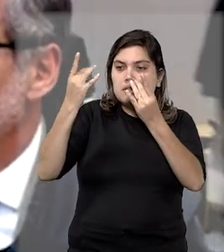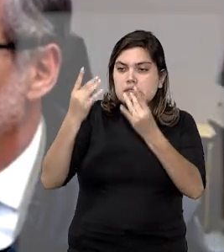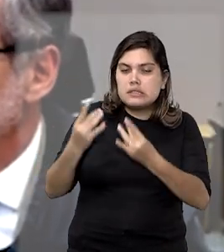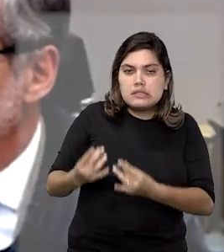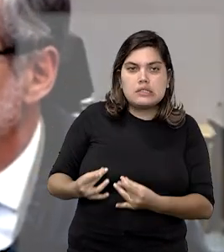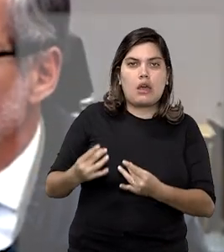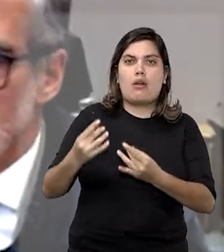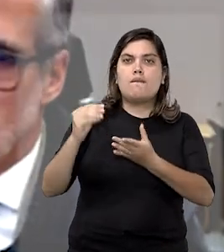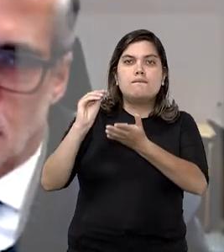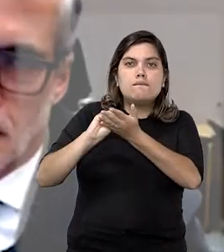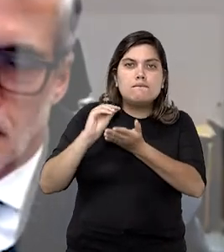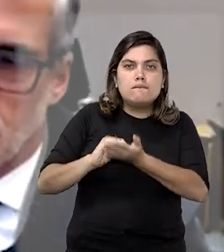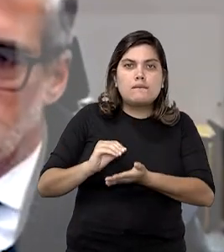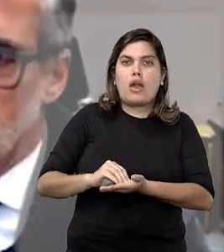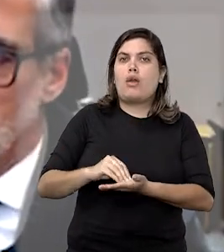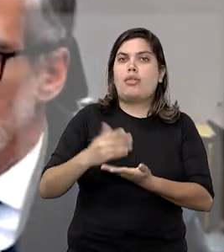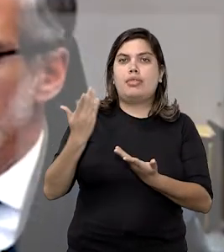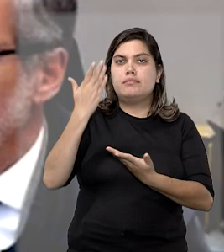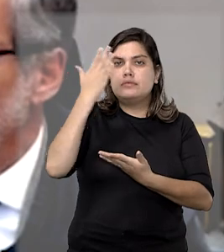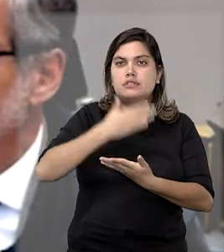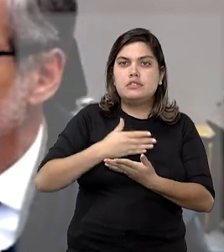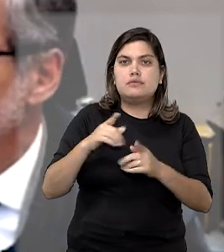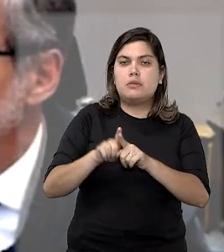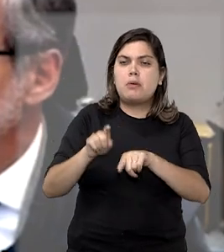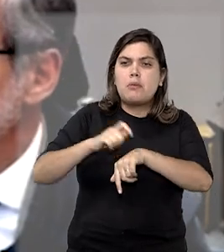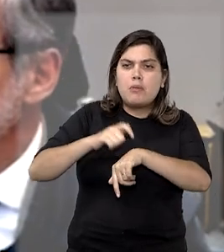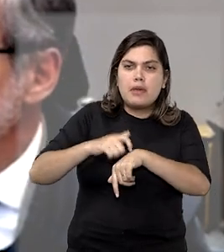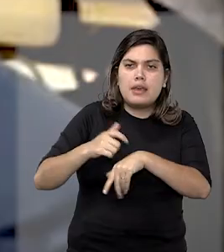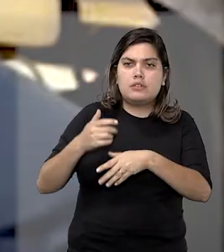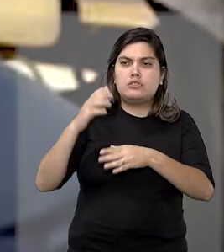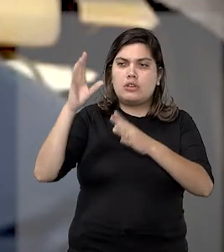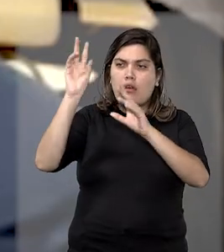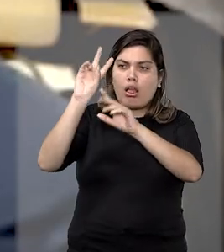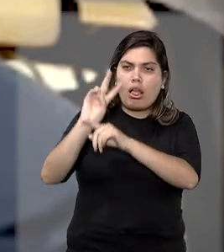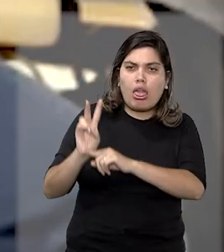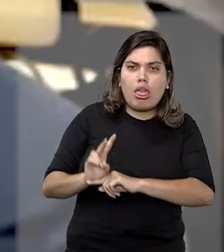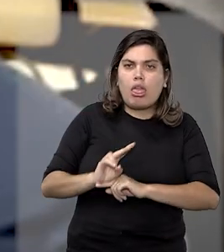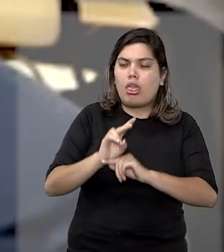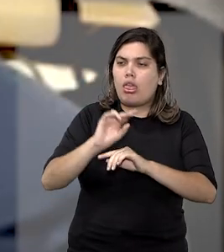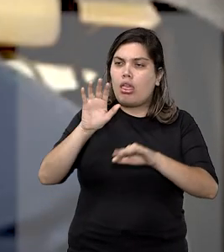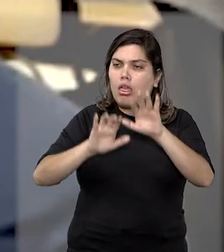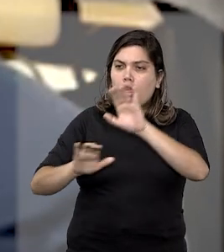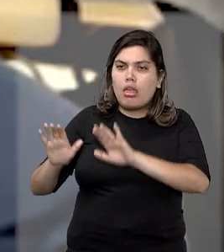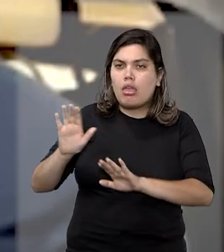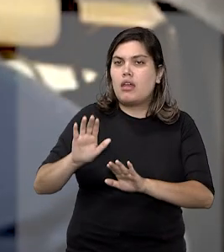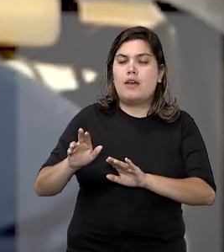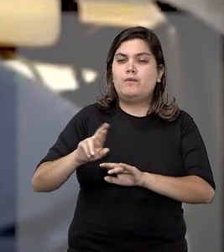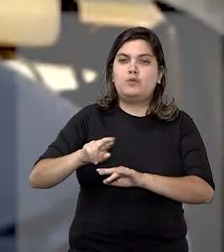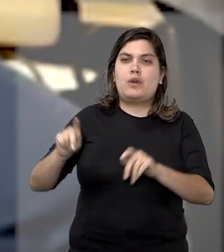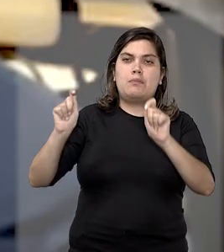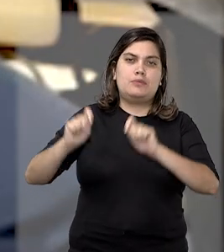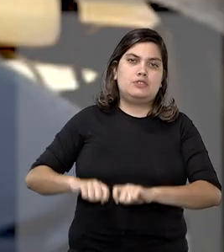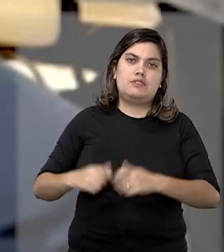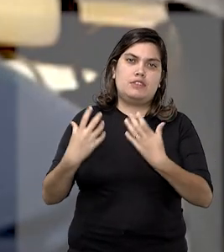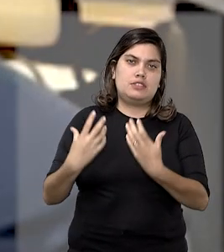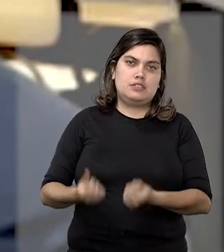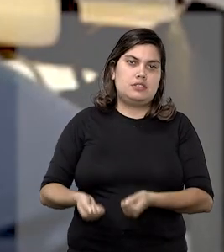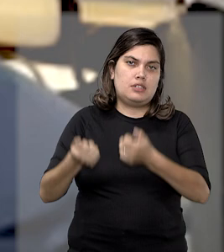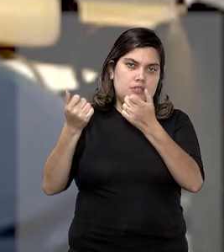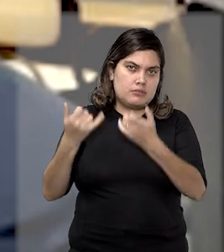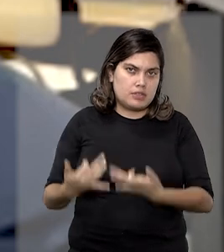sobre o que teria motivado a suspeita no momento da abordagem, o ministro afirmou que não é possível acolher a